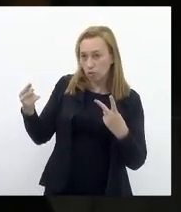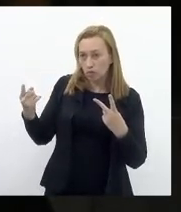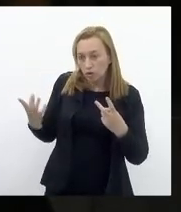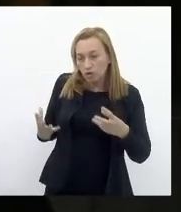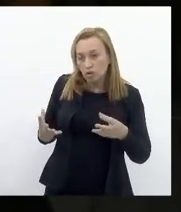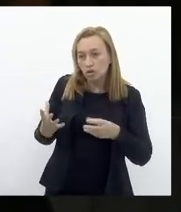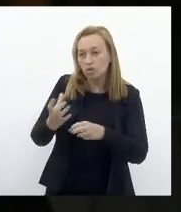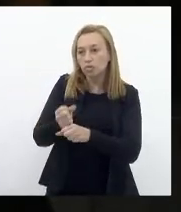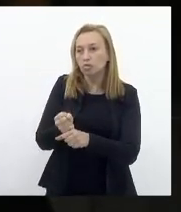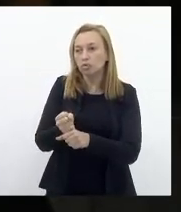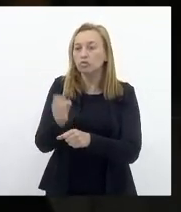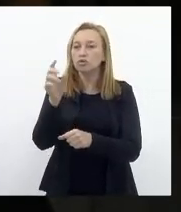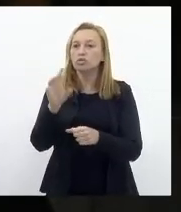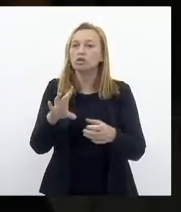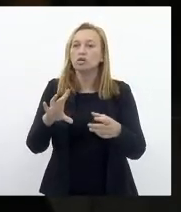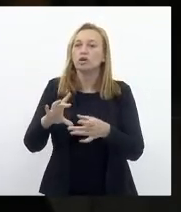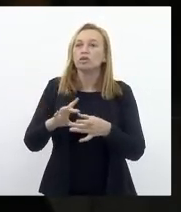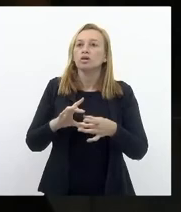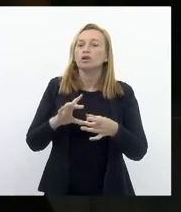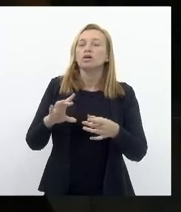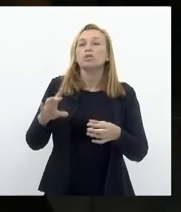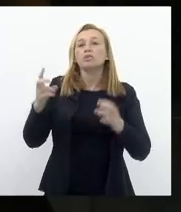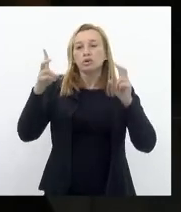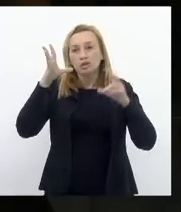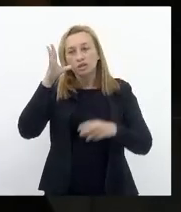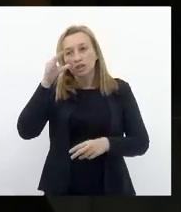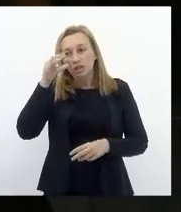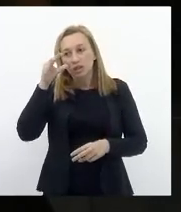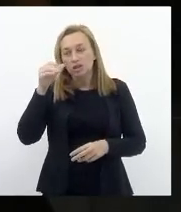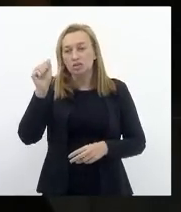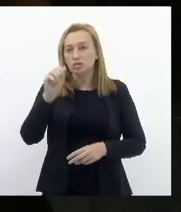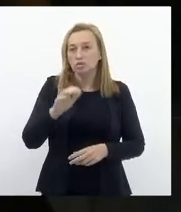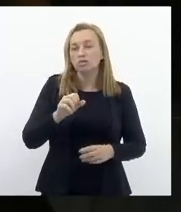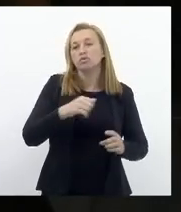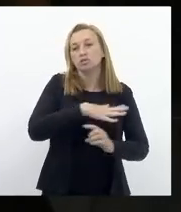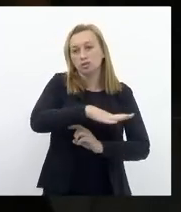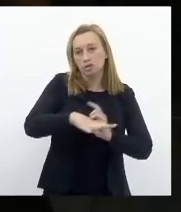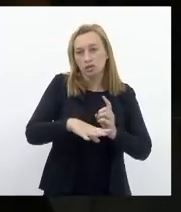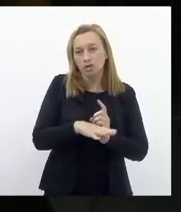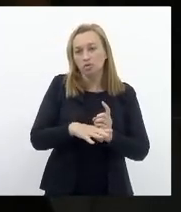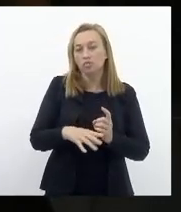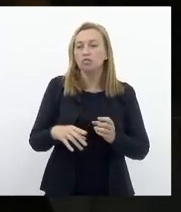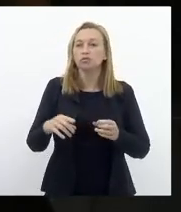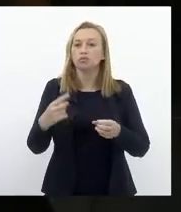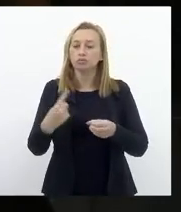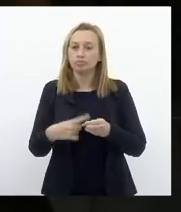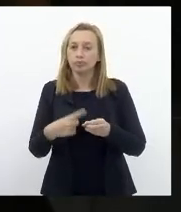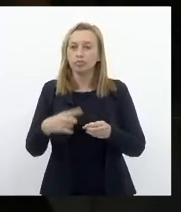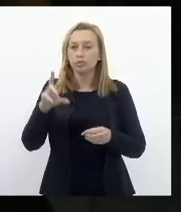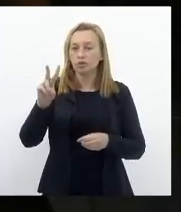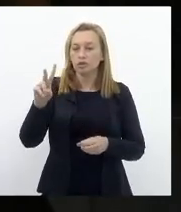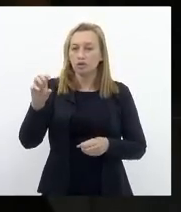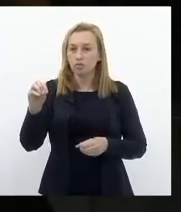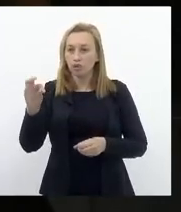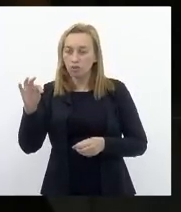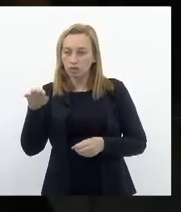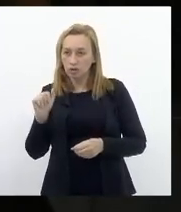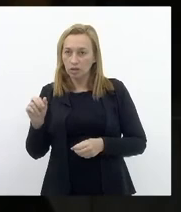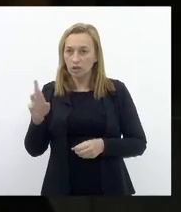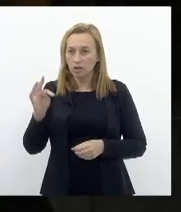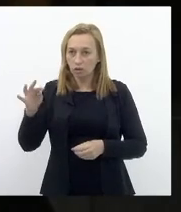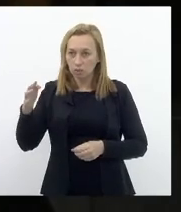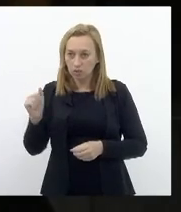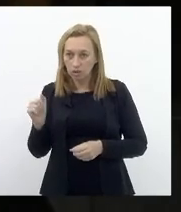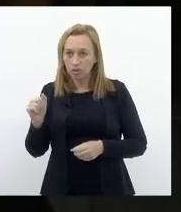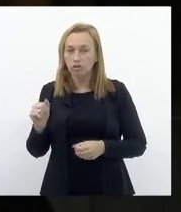interesses Da Universidade Federal Fluminense Com a defensoria Pública do estado No município De volta redonda No caso Do tema Da UF